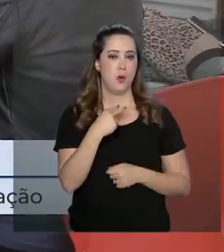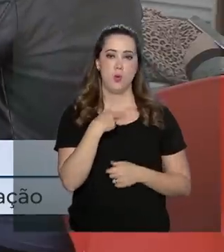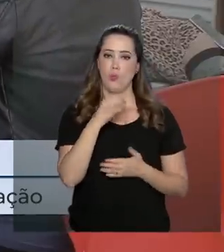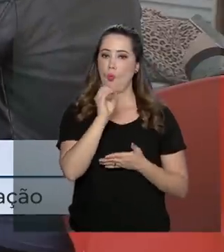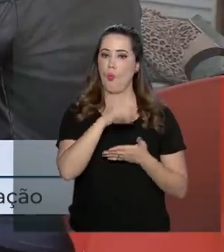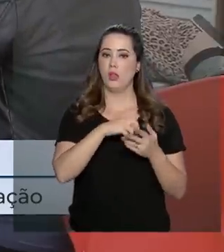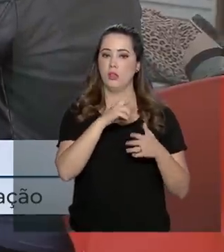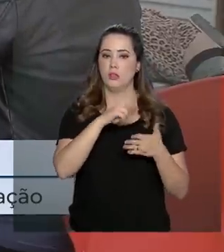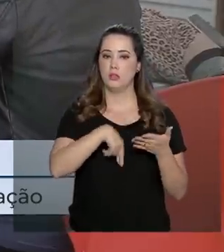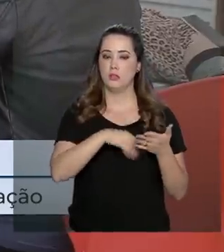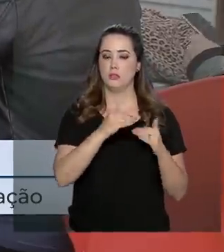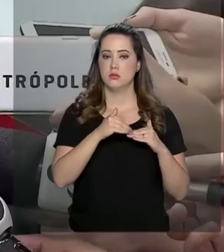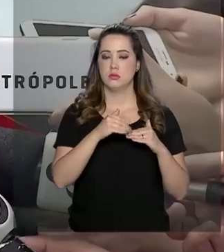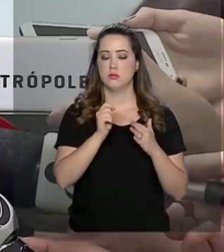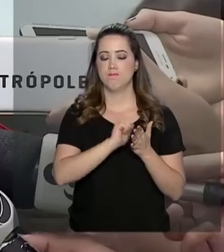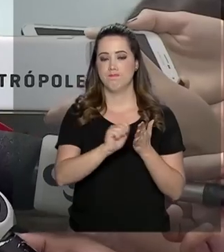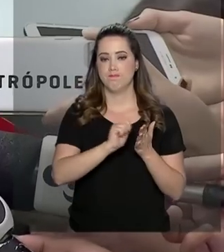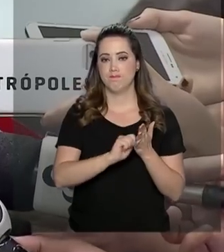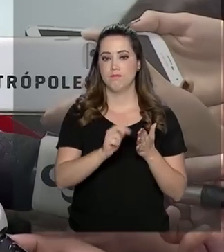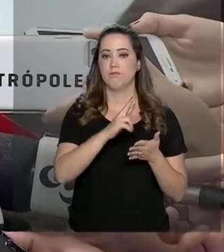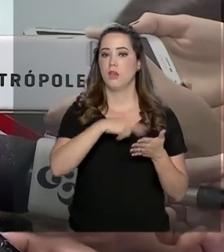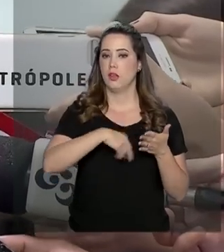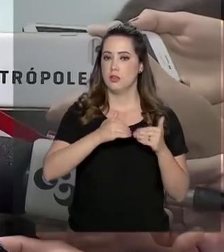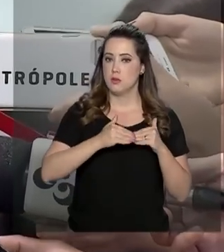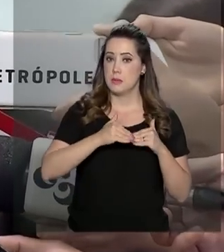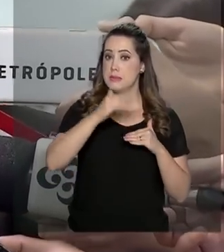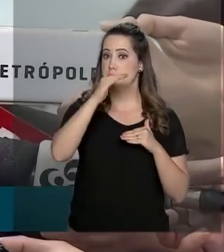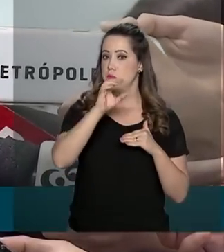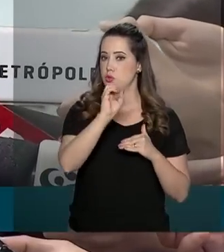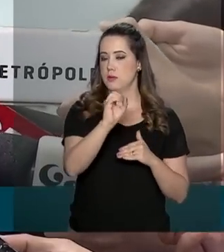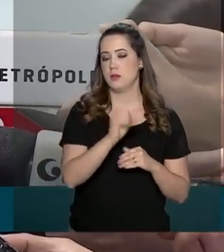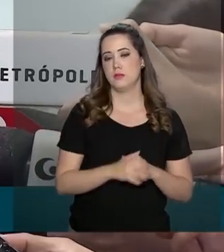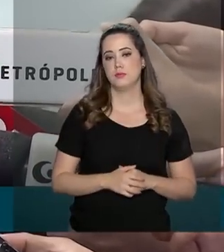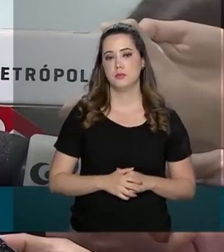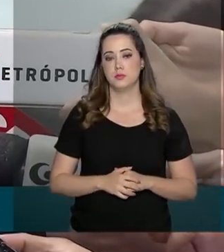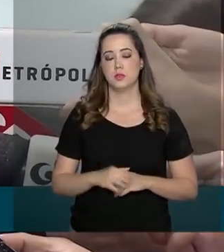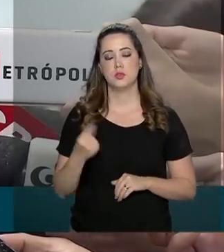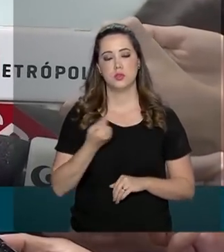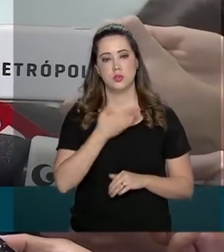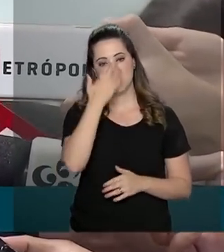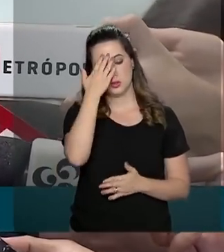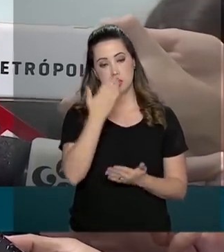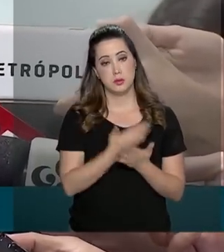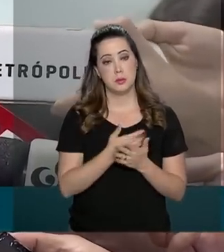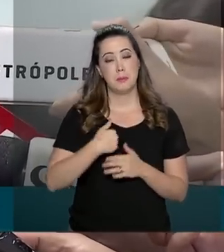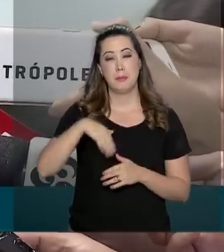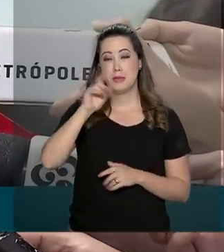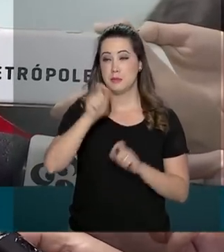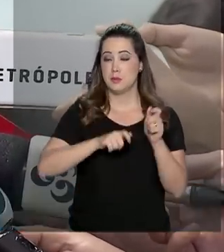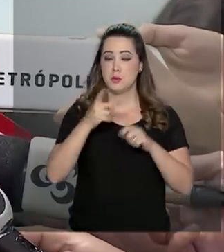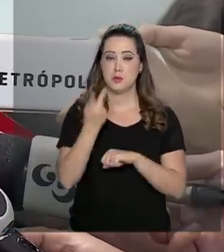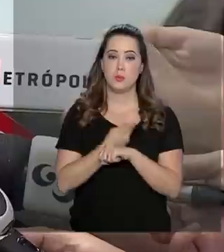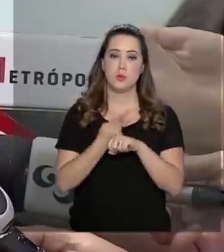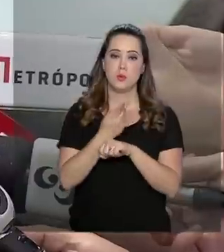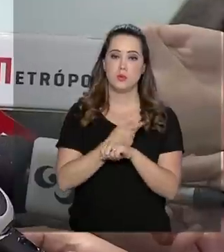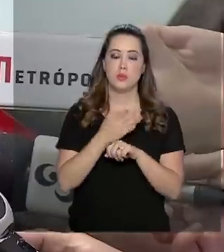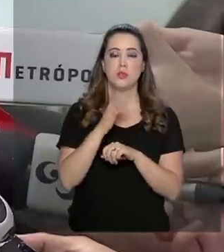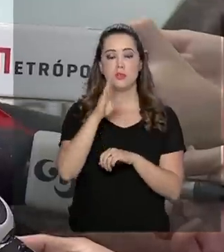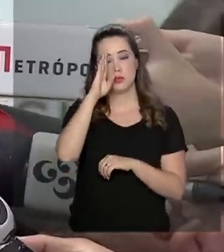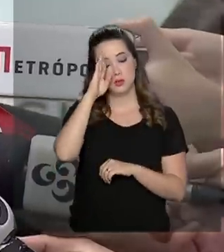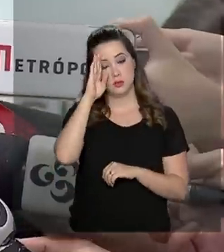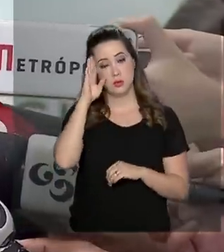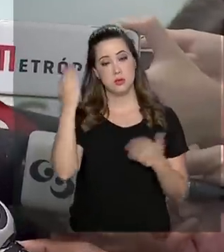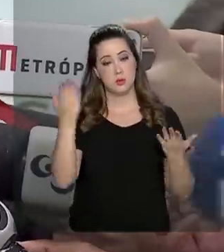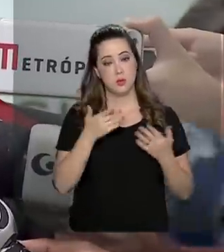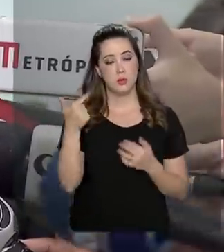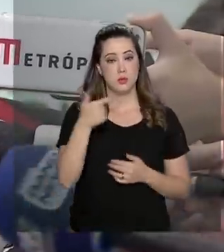zerado a prova de redação. A gente acredita que tem mais gente buscando ensino superior agora no segundo semestre. Então a gente acredita num aumento também de